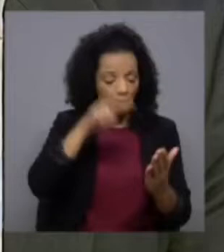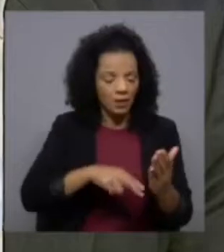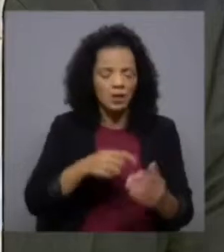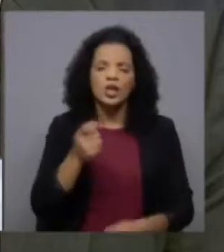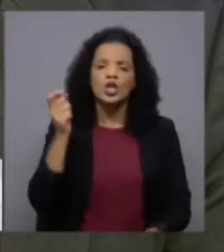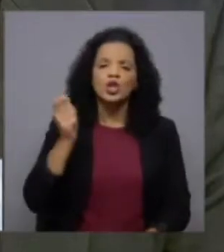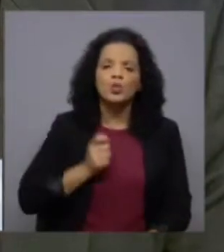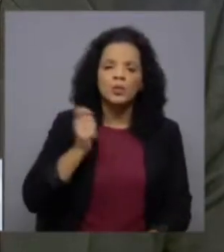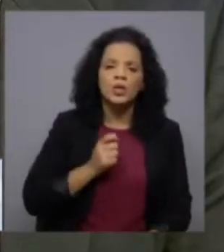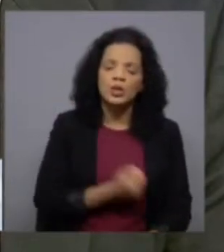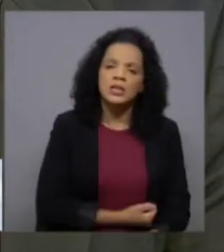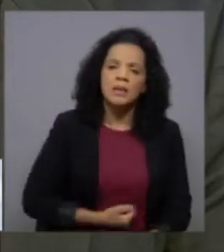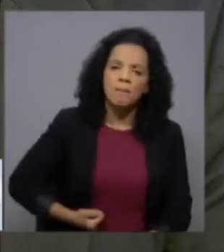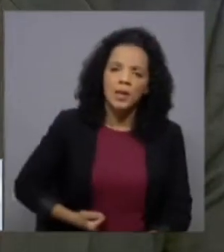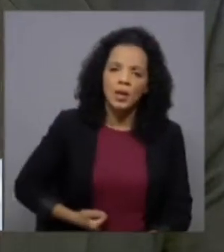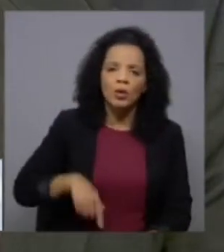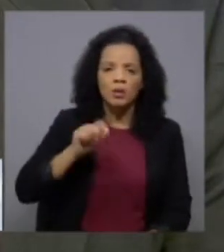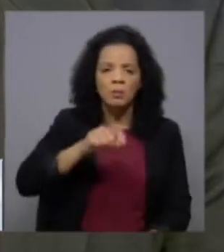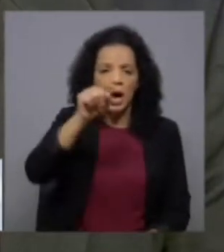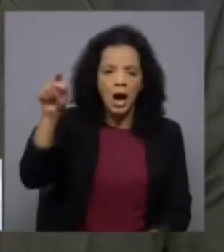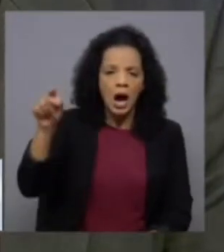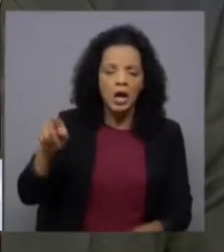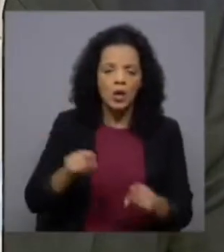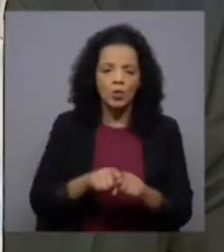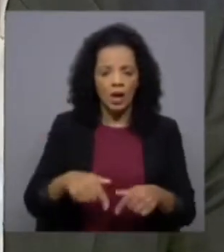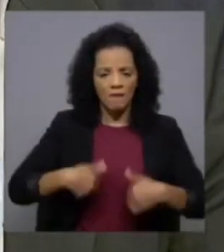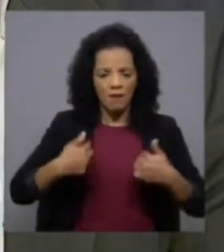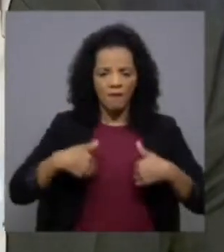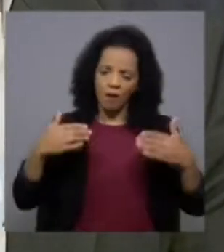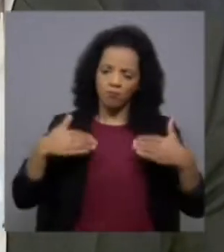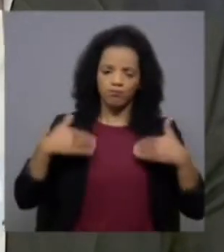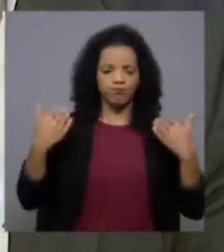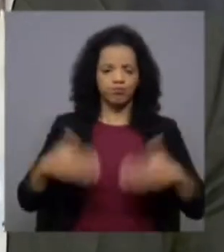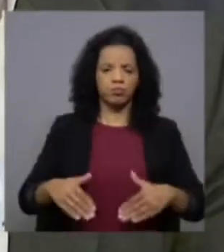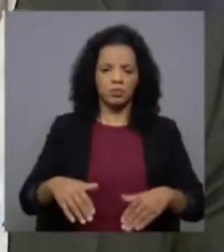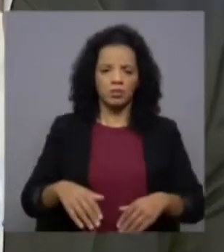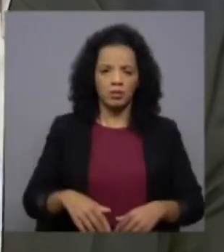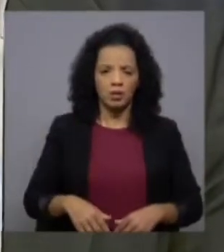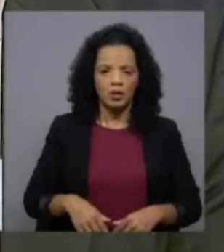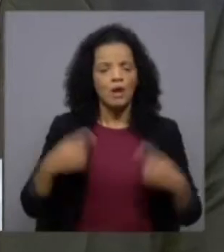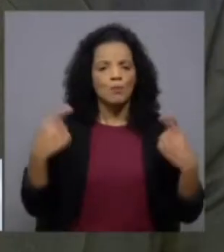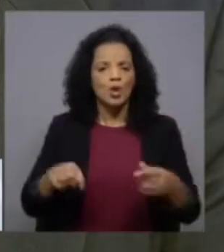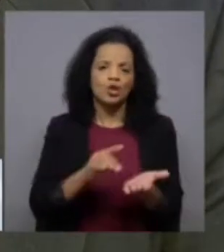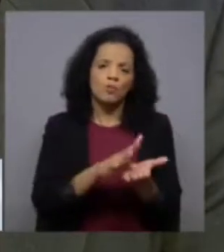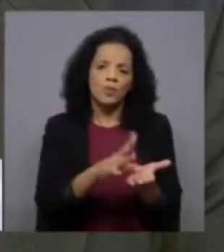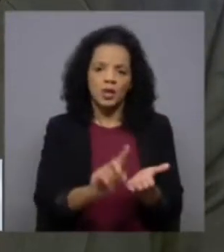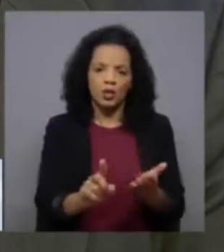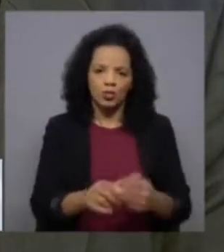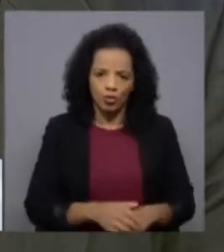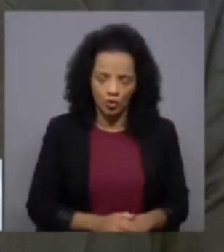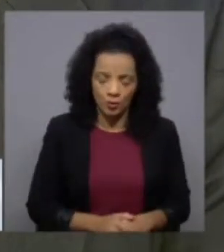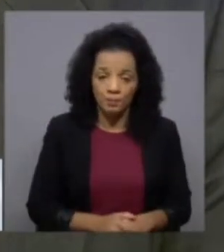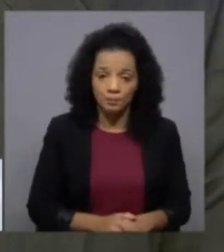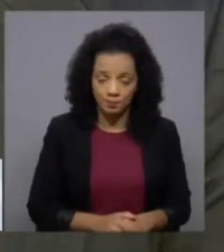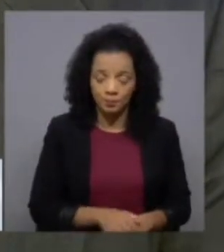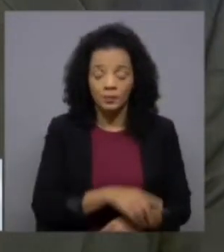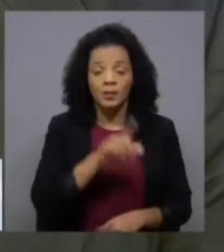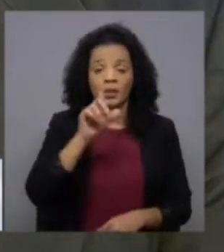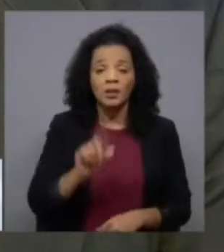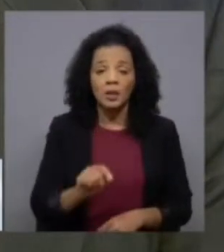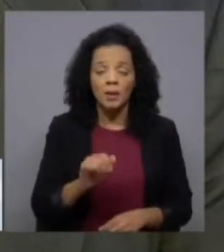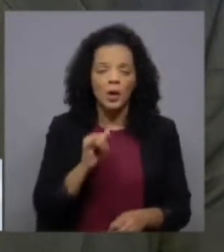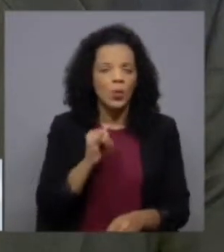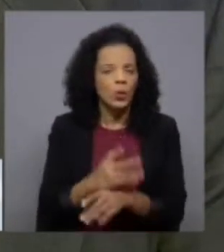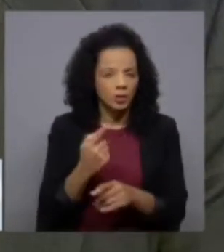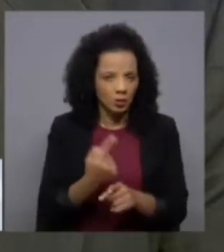subsídio de desemprego também para aqueles que se despedem e não apenas àqueles que são despedidos ponto um e depois uma